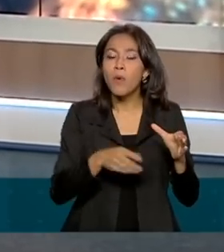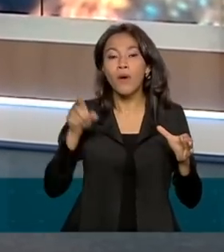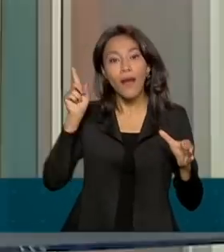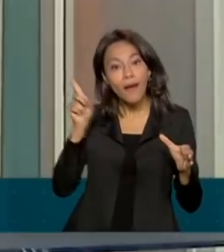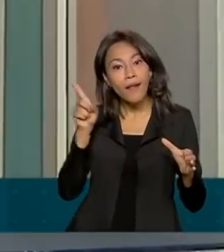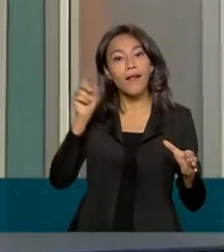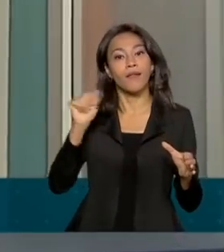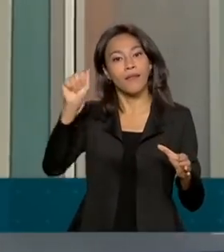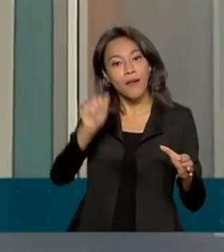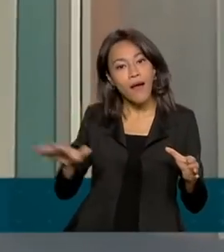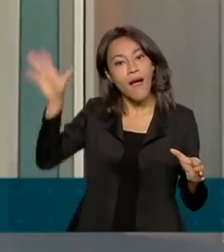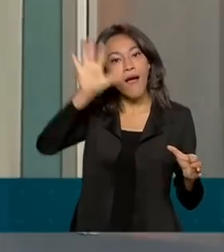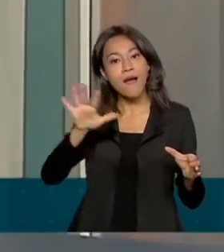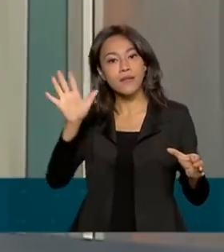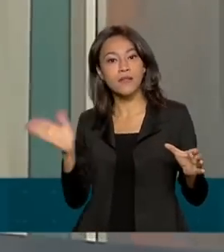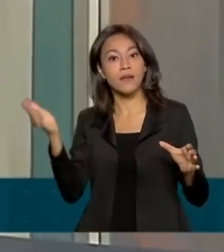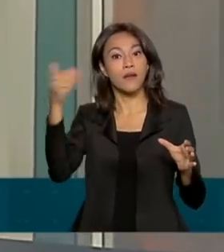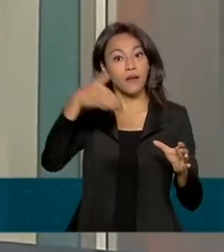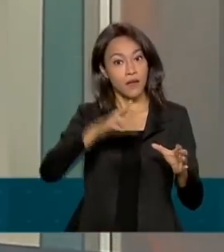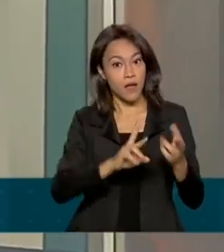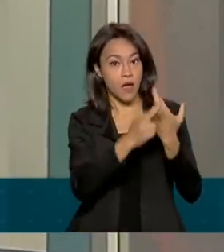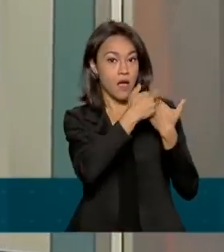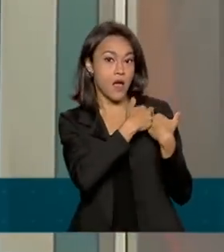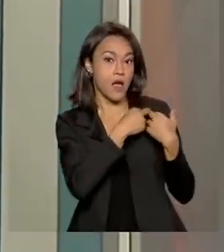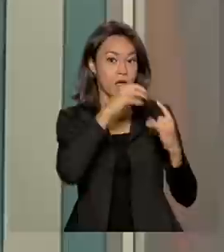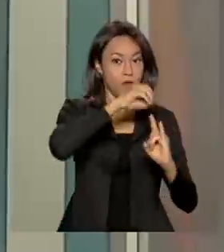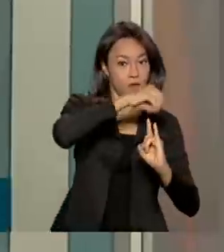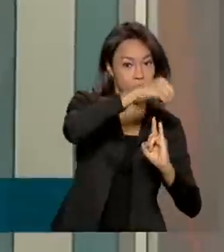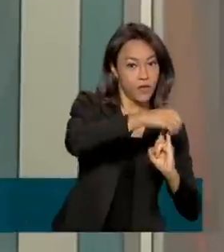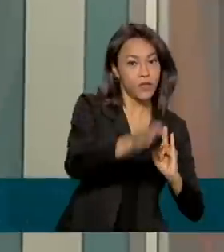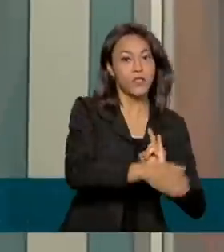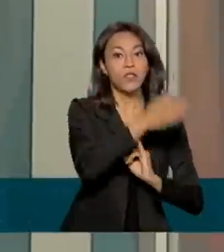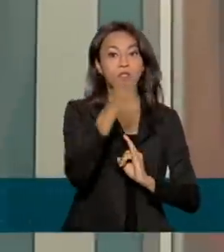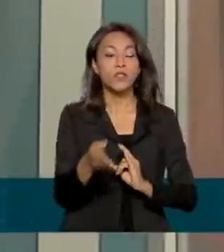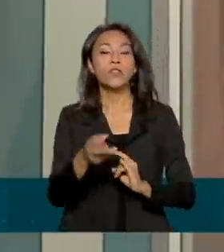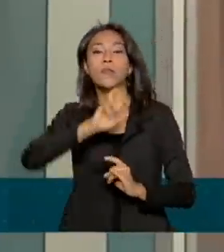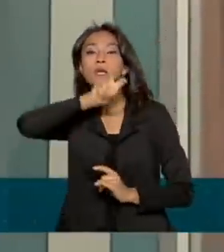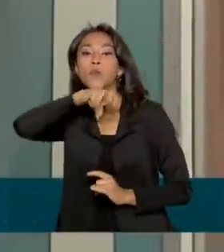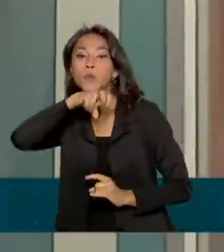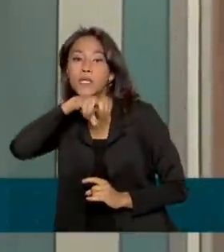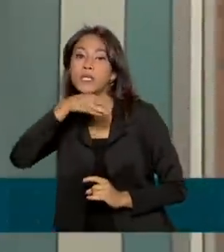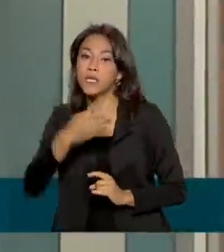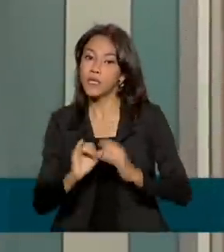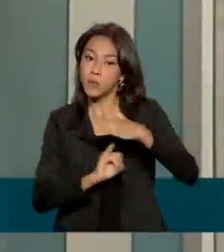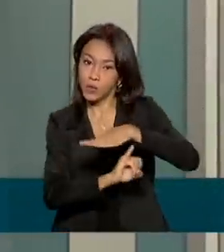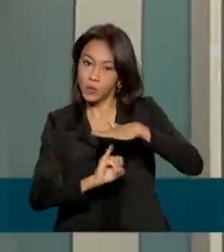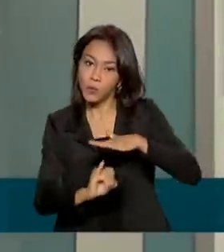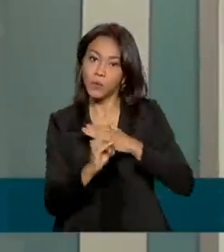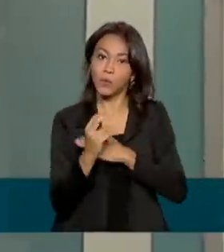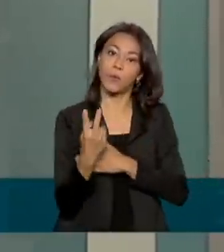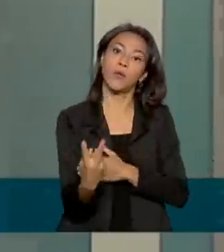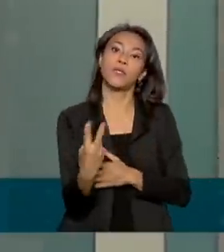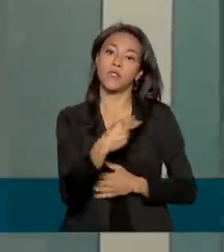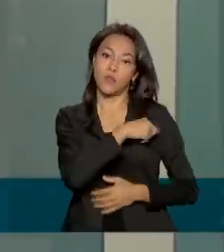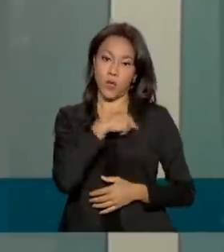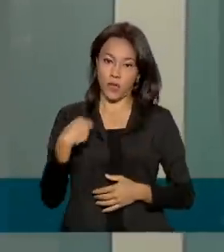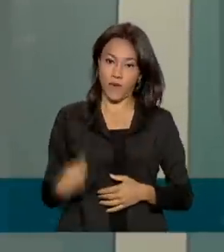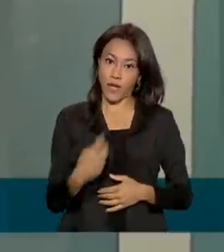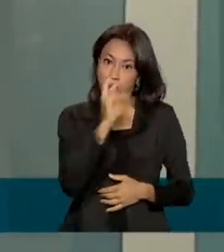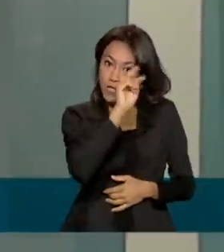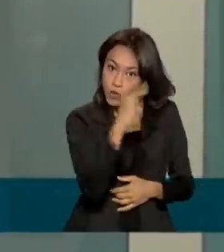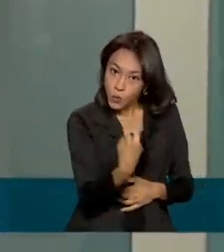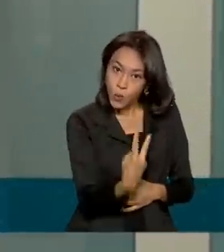vacina AstraZeneca, Fiocruz, e no Instituto Butantan, a vacina Coronavac. Essas eram as duas